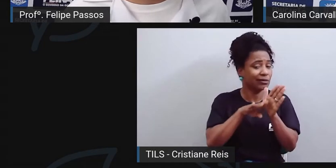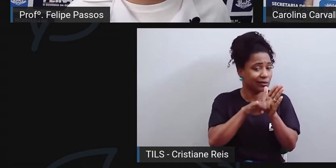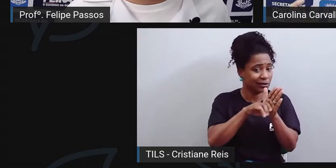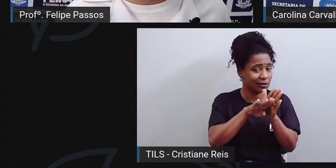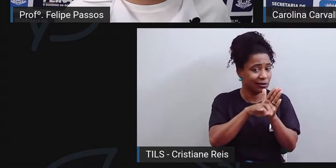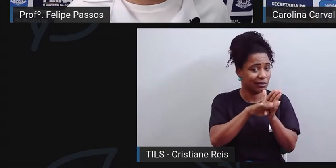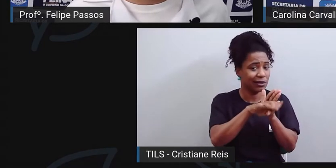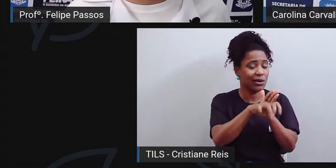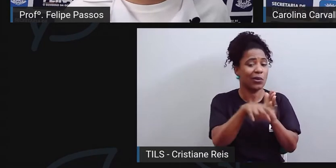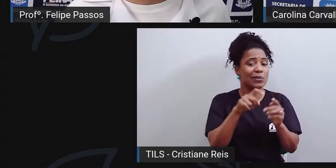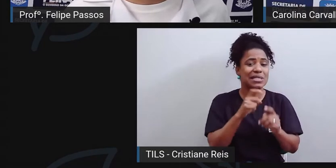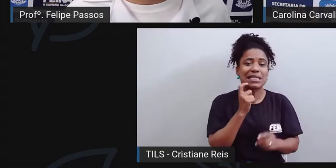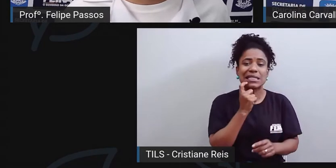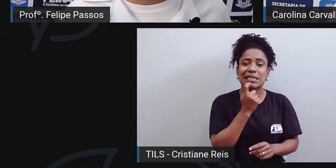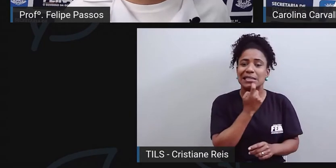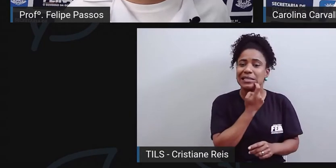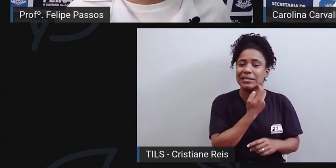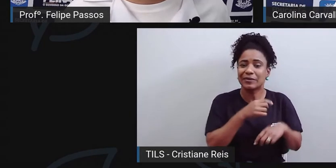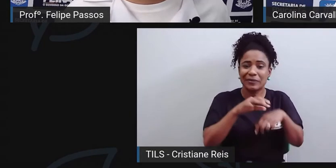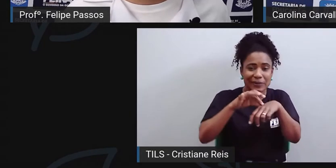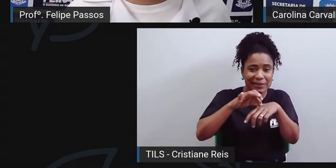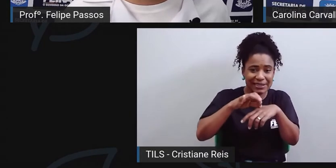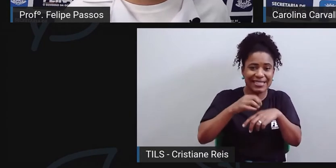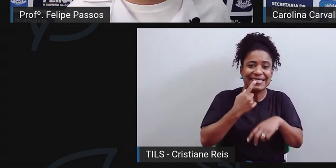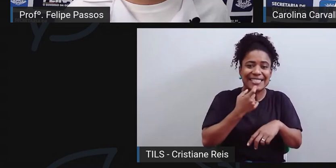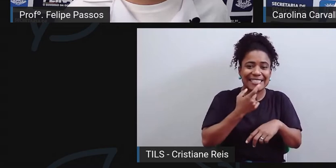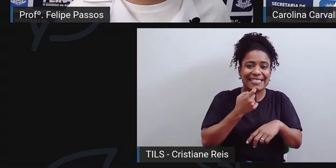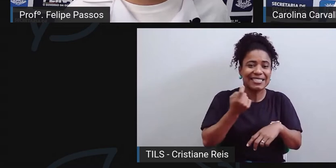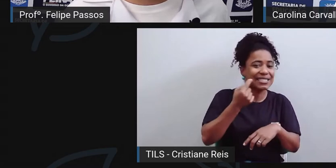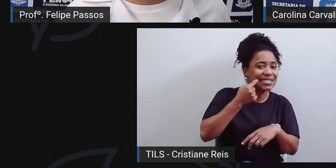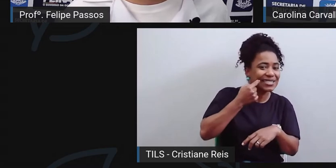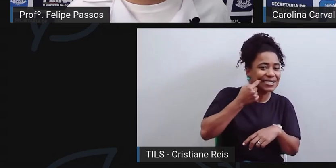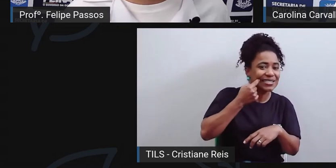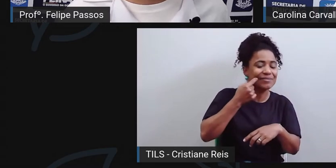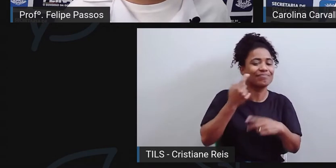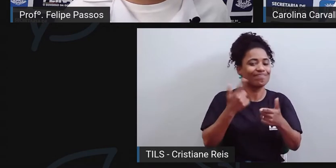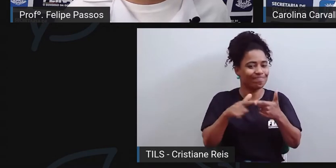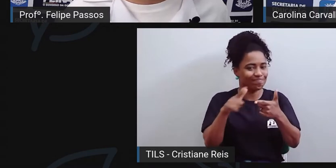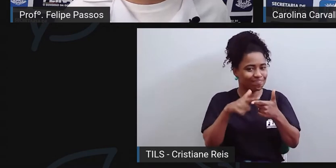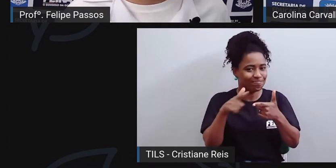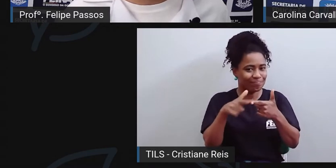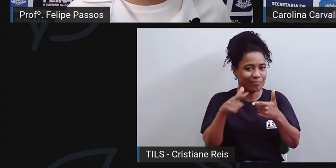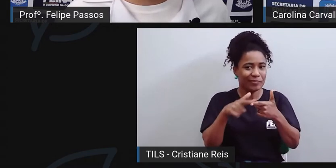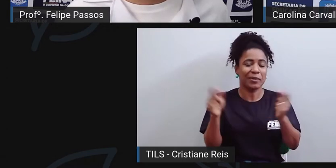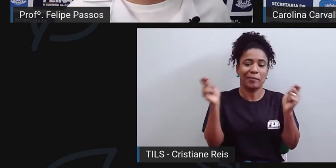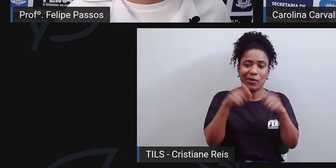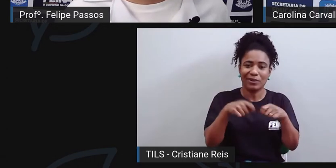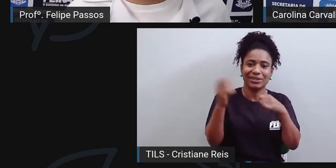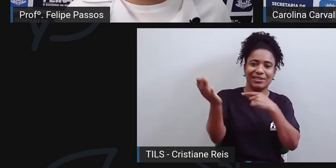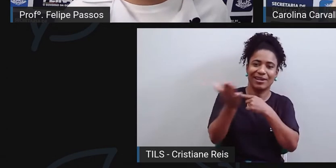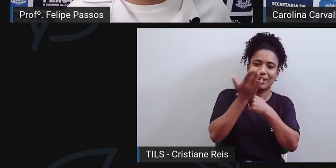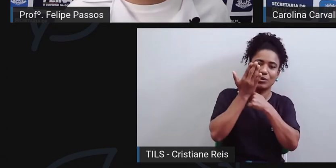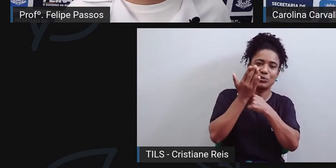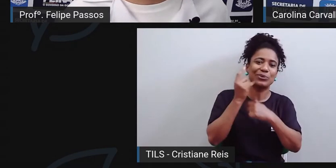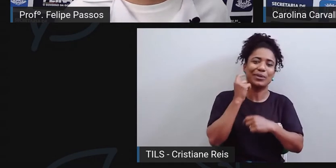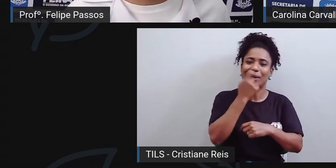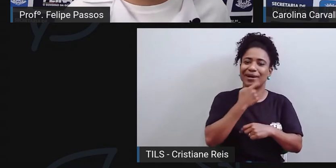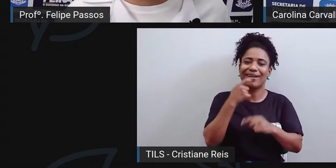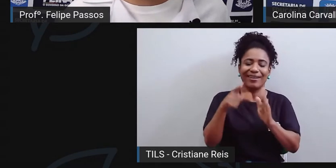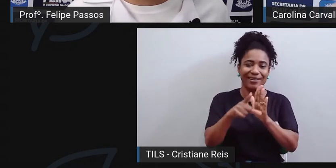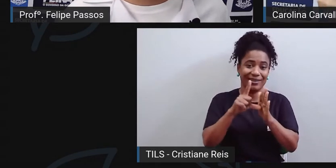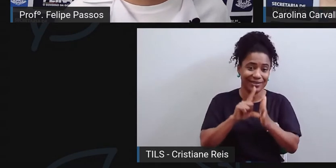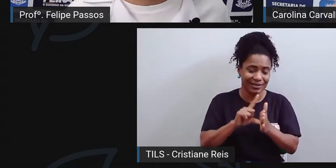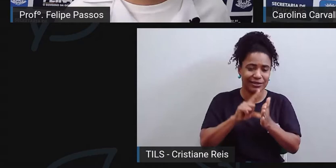problema e aí vai poder intervir, vai poder agir de forma mais precoce e aí o tratamento é mais